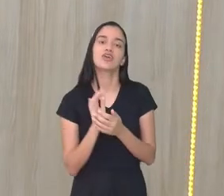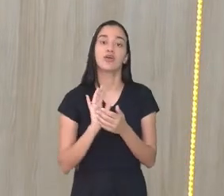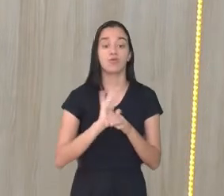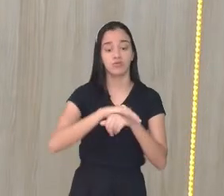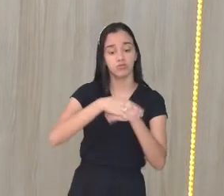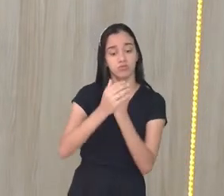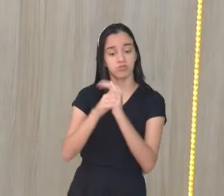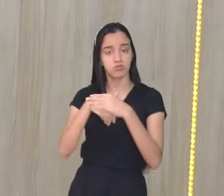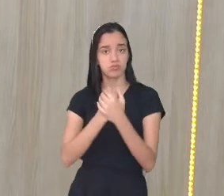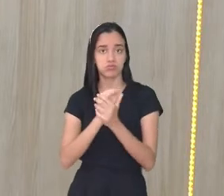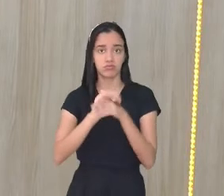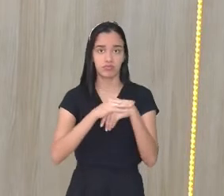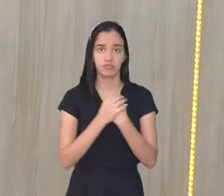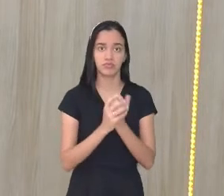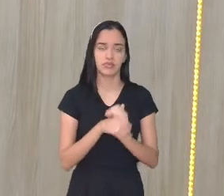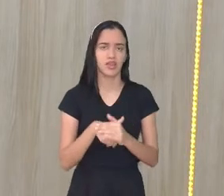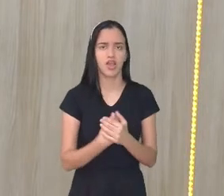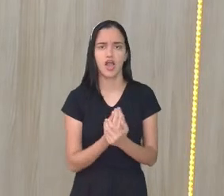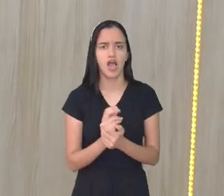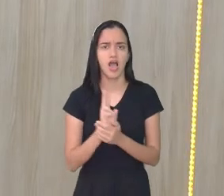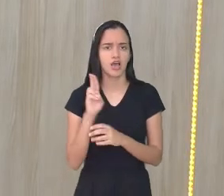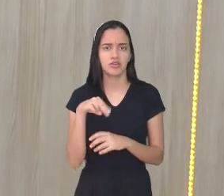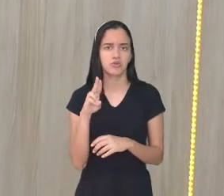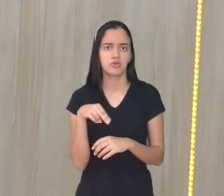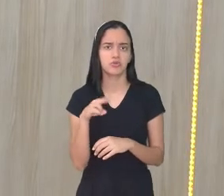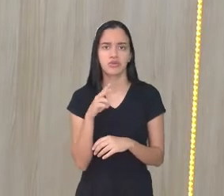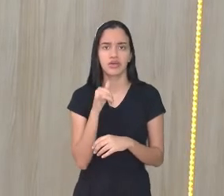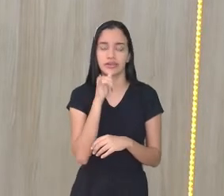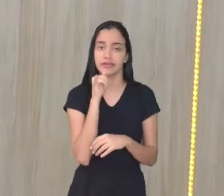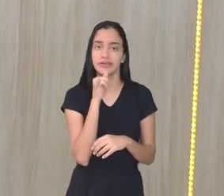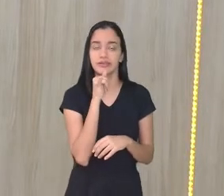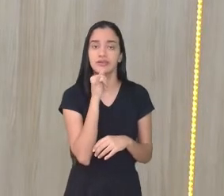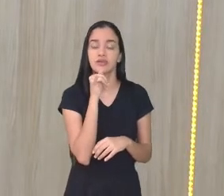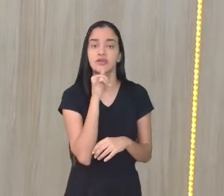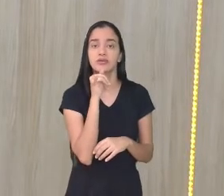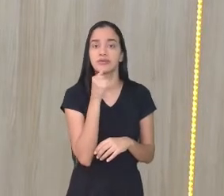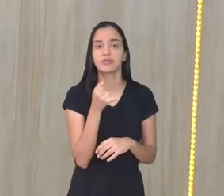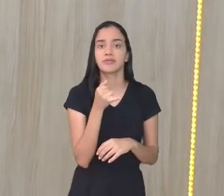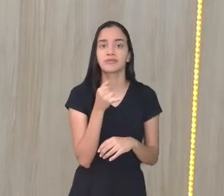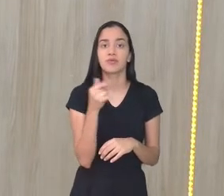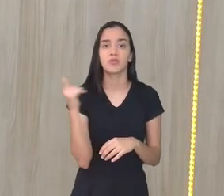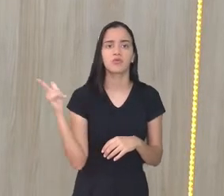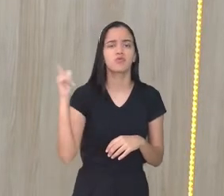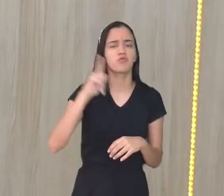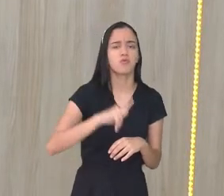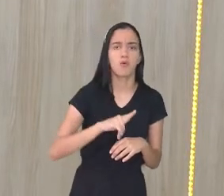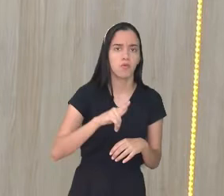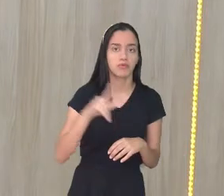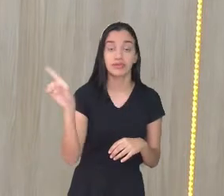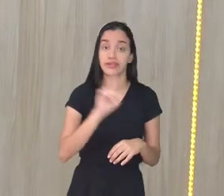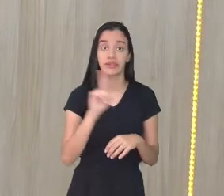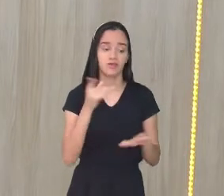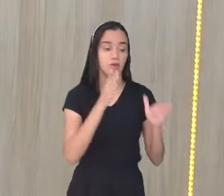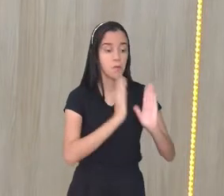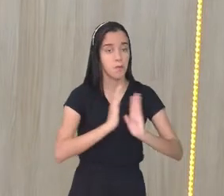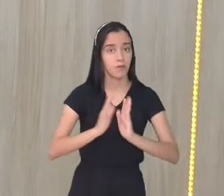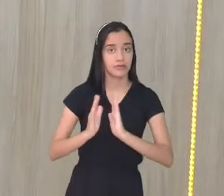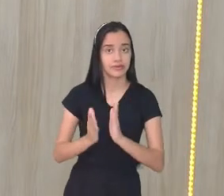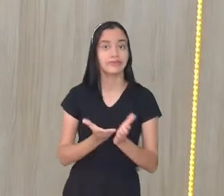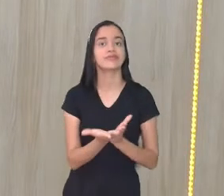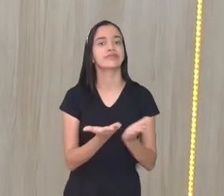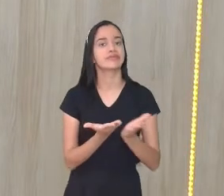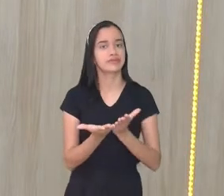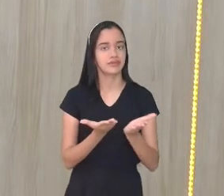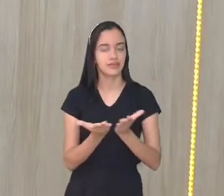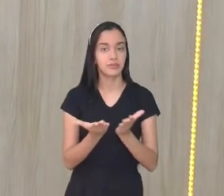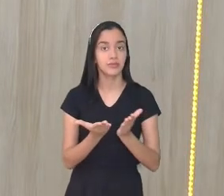pessoal, não é? Ela nunca volta, não é? Novamente, ela não volta. Ela pode passar por um processo de tratamento, não é?